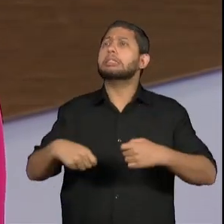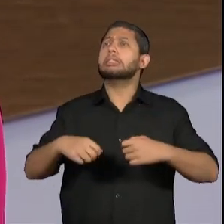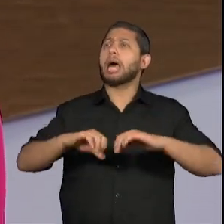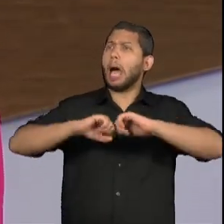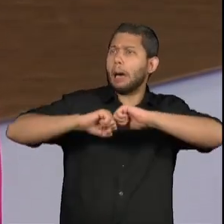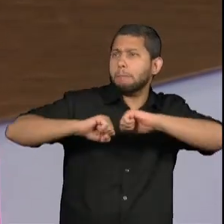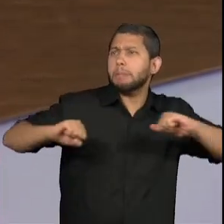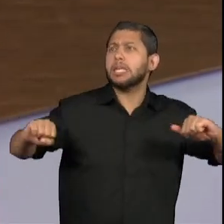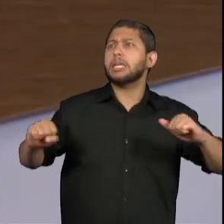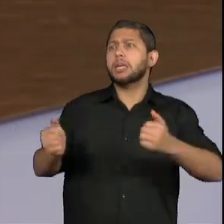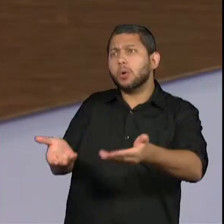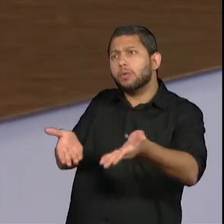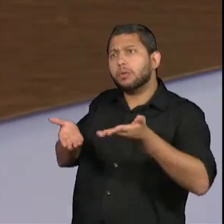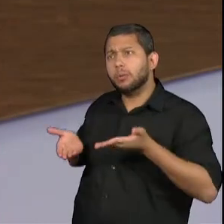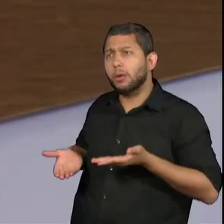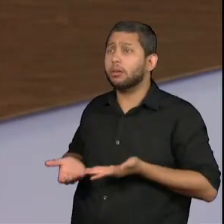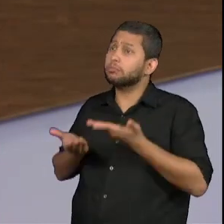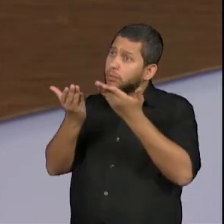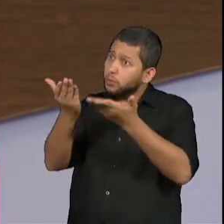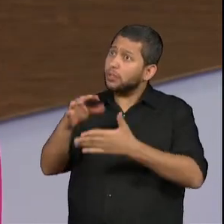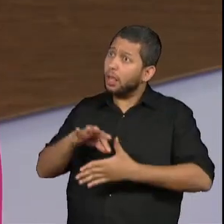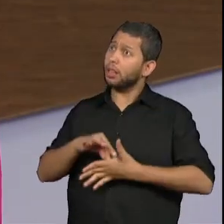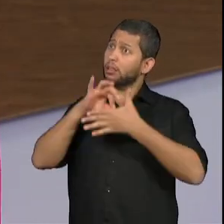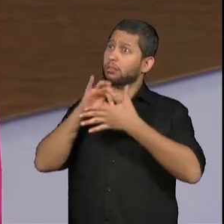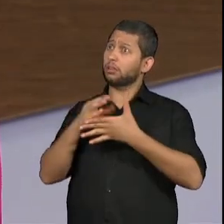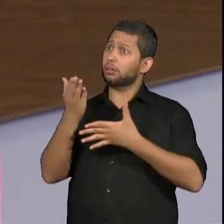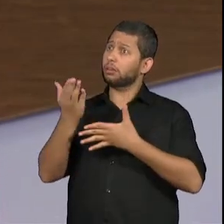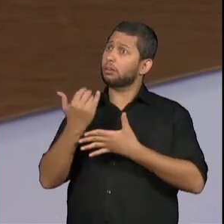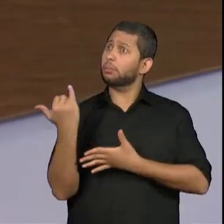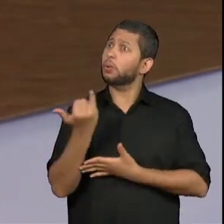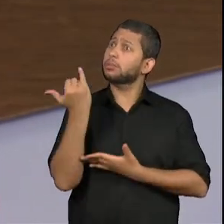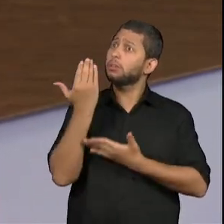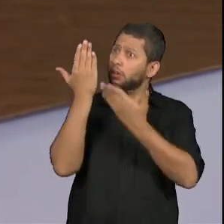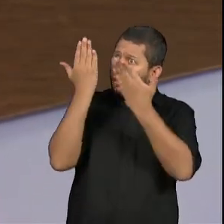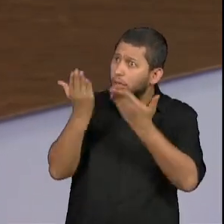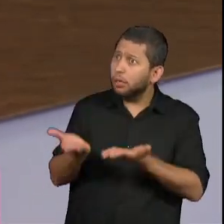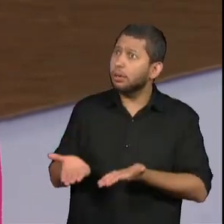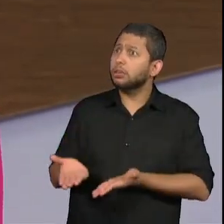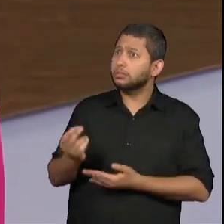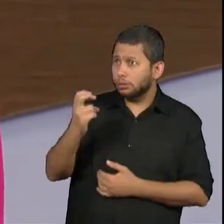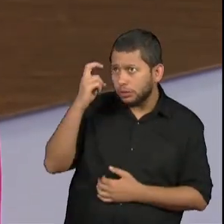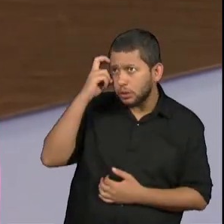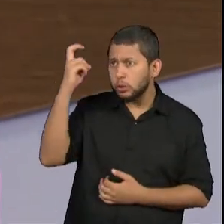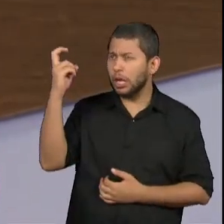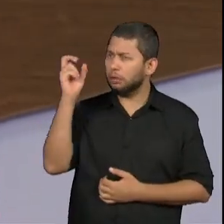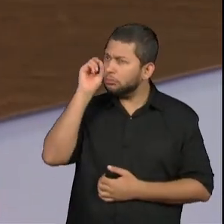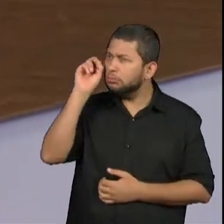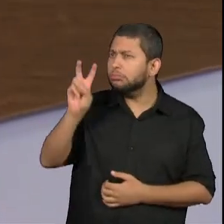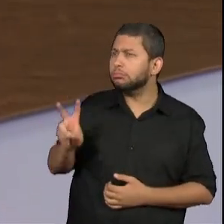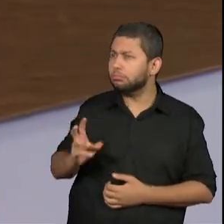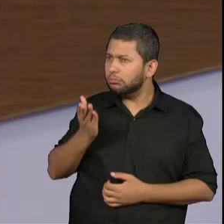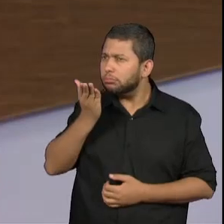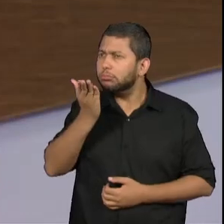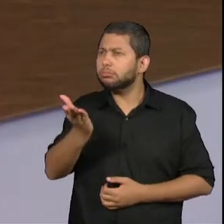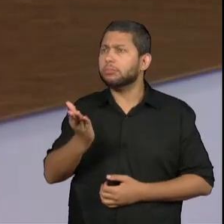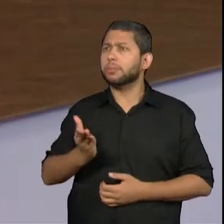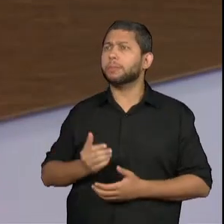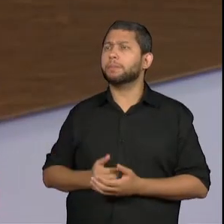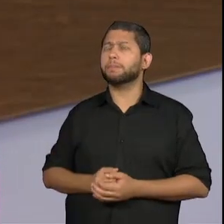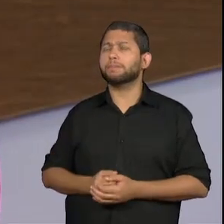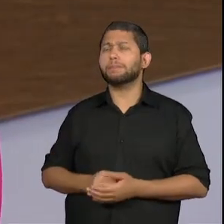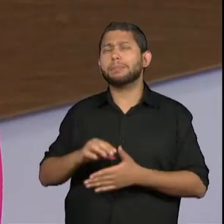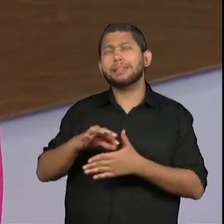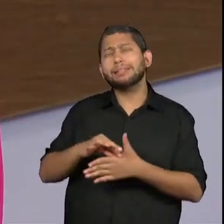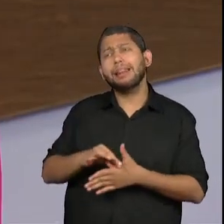portas. E você é uma liderança muito inteligente, perspicaz. E